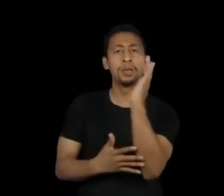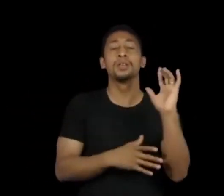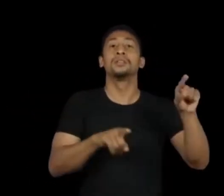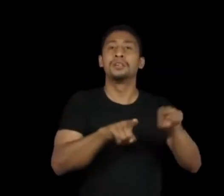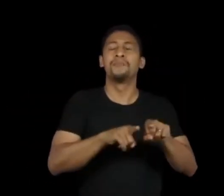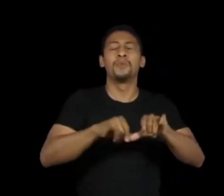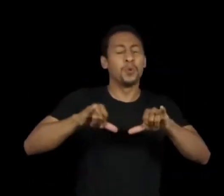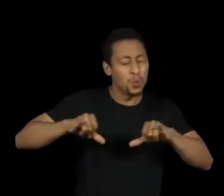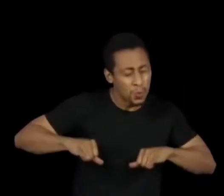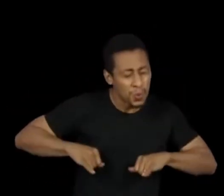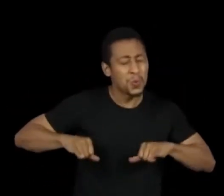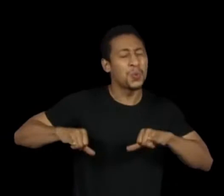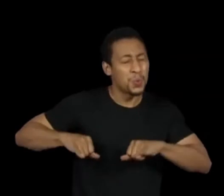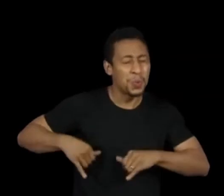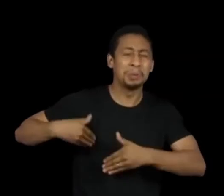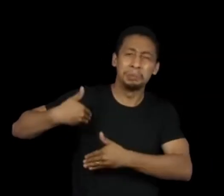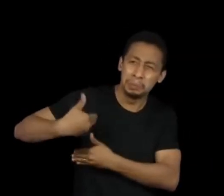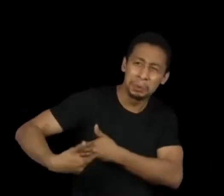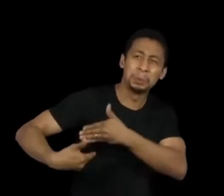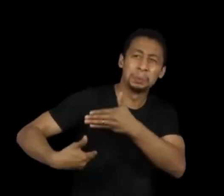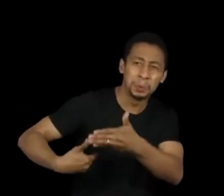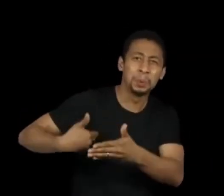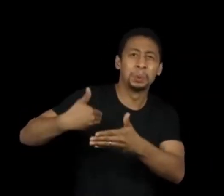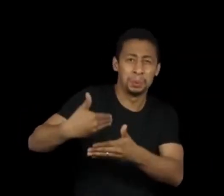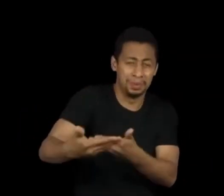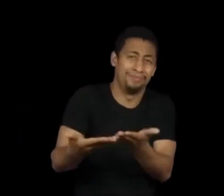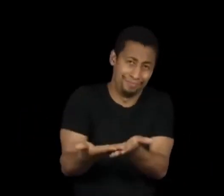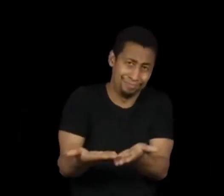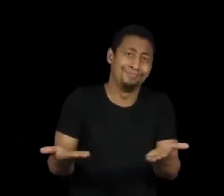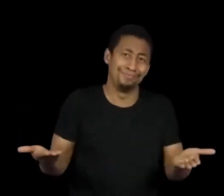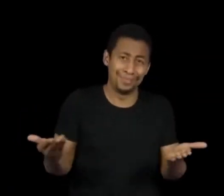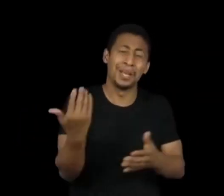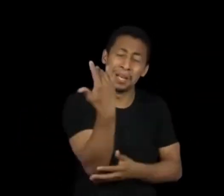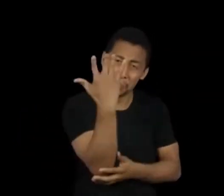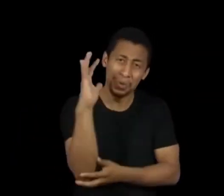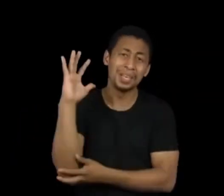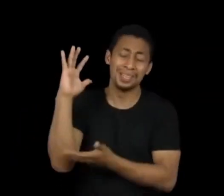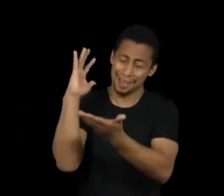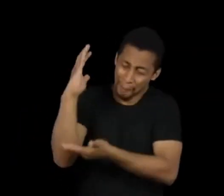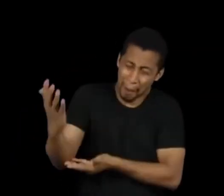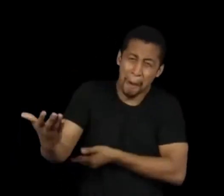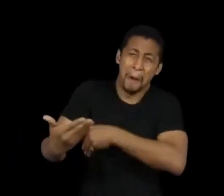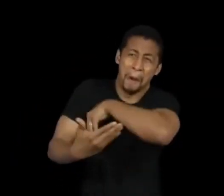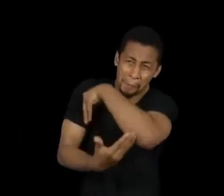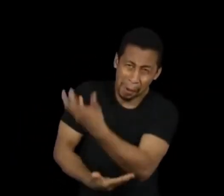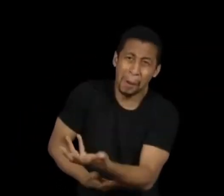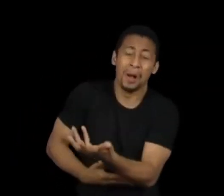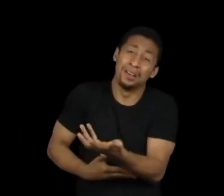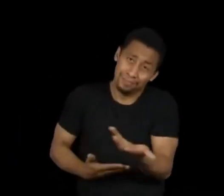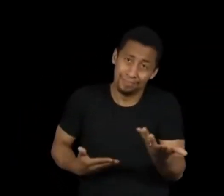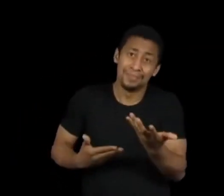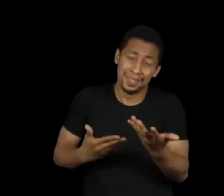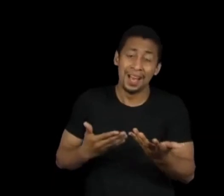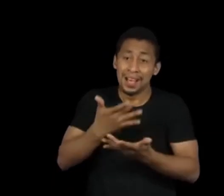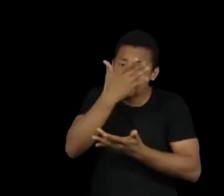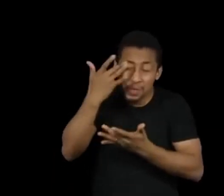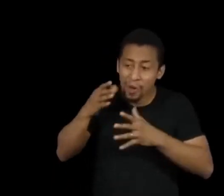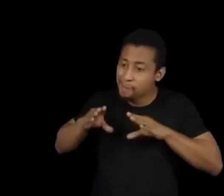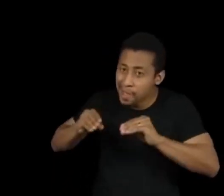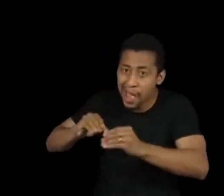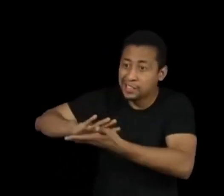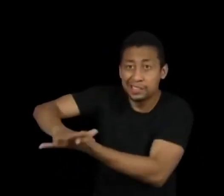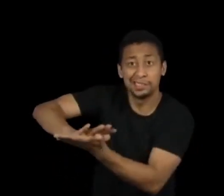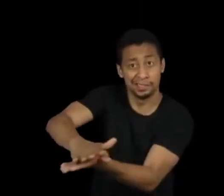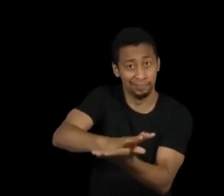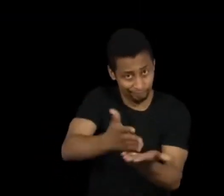natureza vem sofrendo, as dores dessa violência que o ser humano tem feito com ela. As imagens